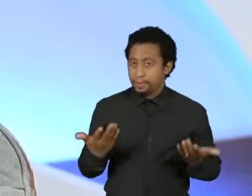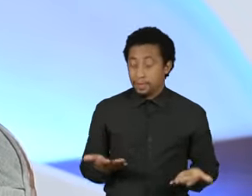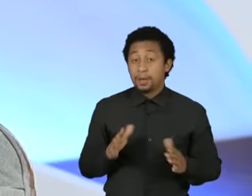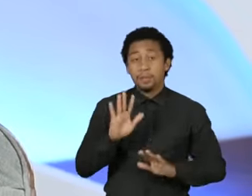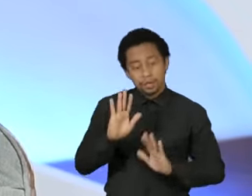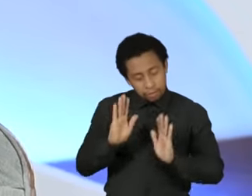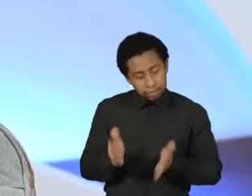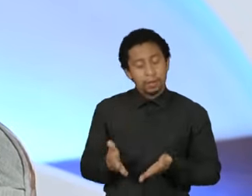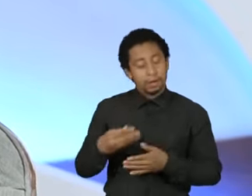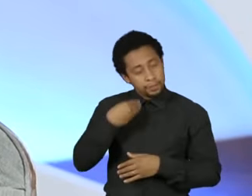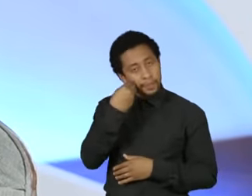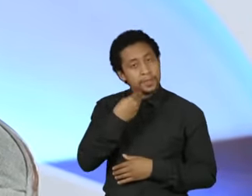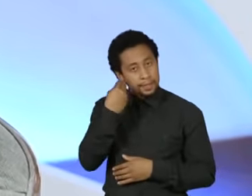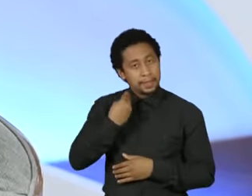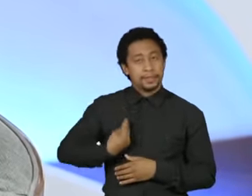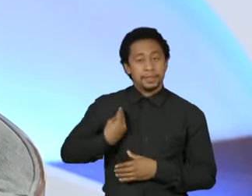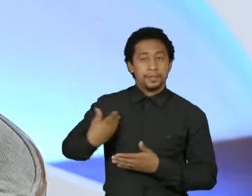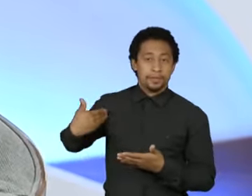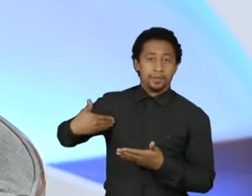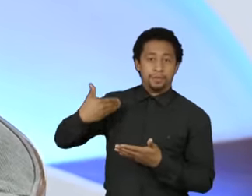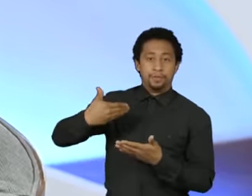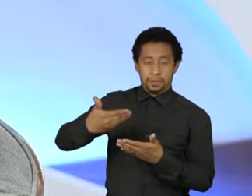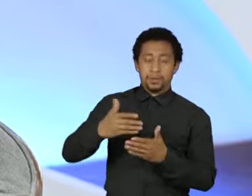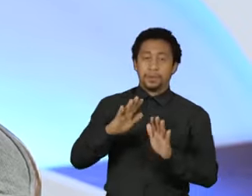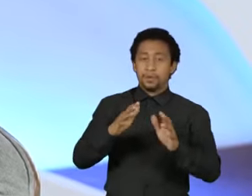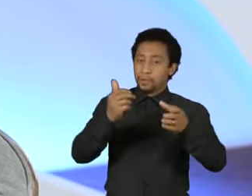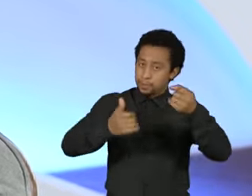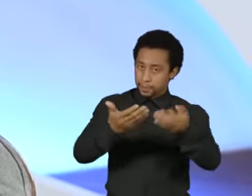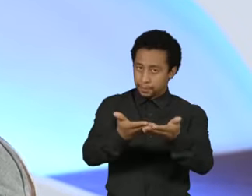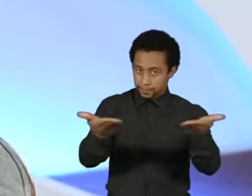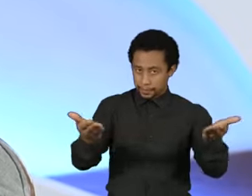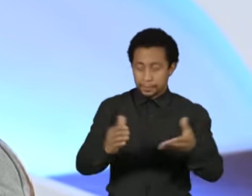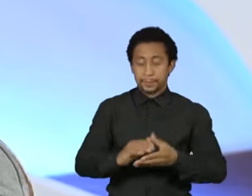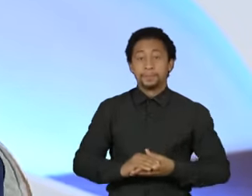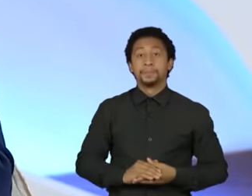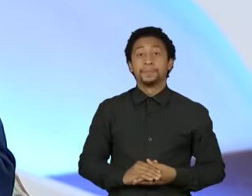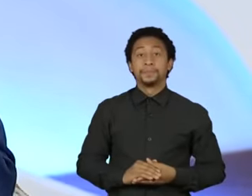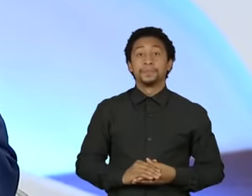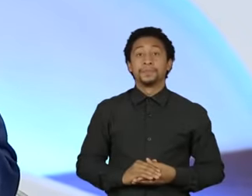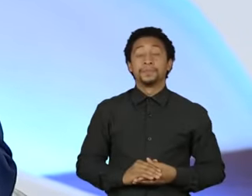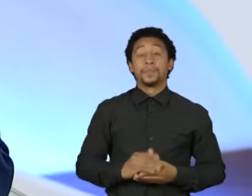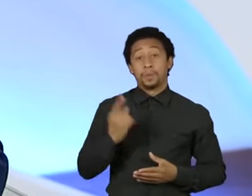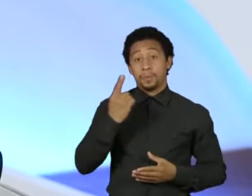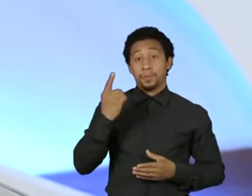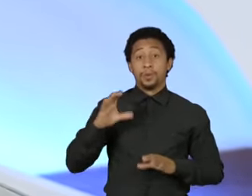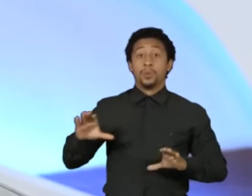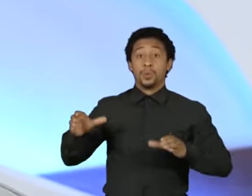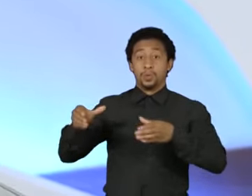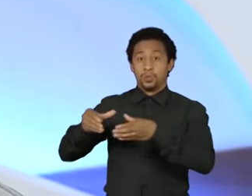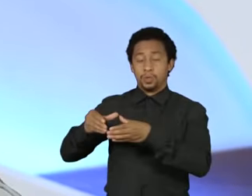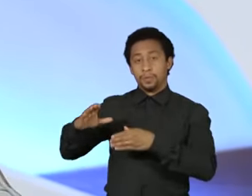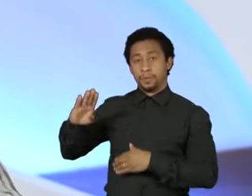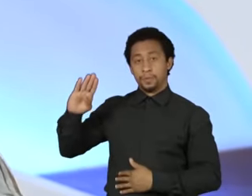treinamento de vida que eu vou falar sobre esse treinamento que eu tenho. A primeira coisa, eu queria tratar das Forças Armadas.